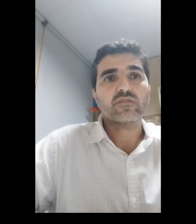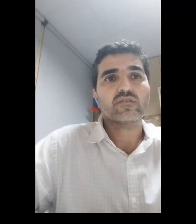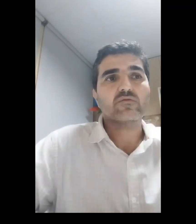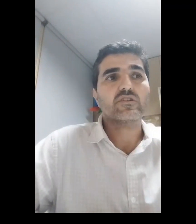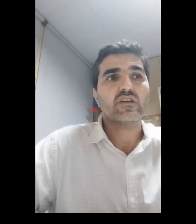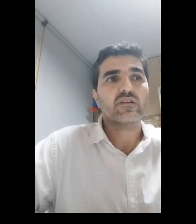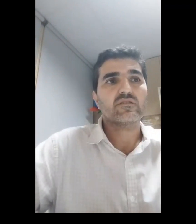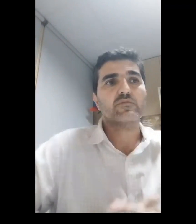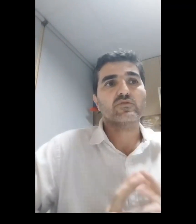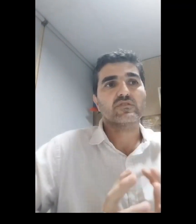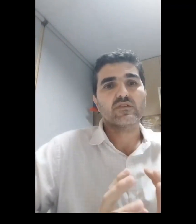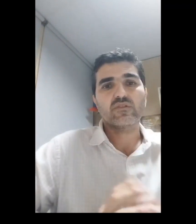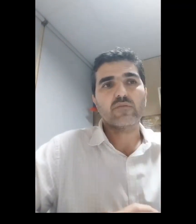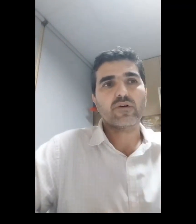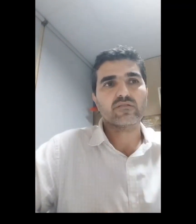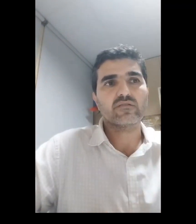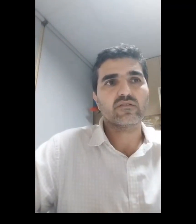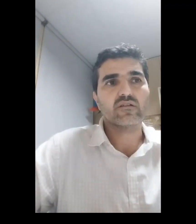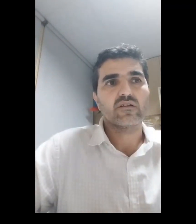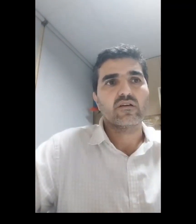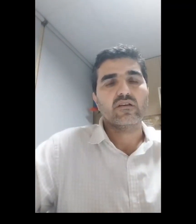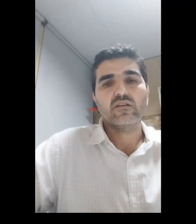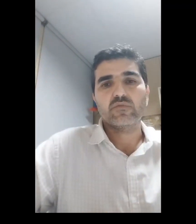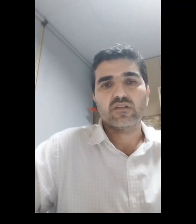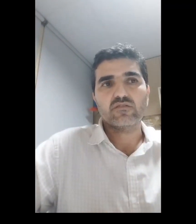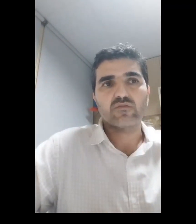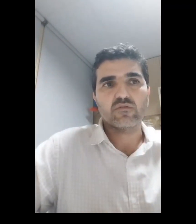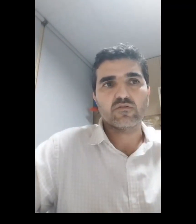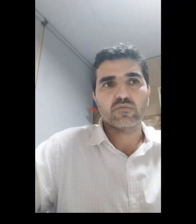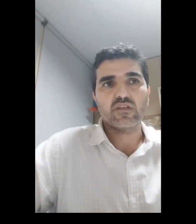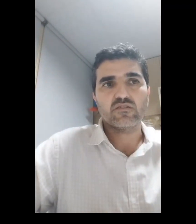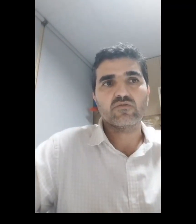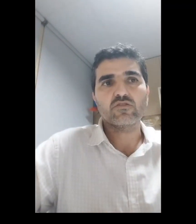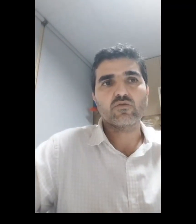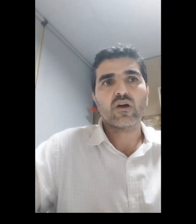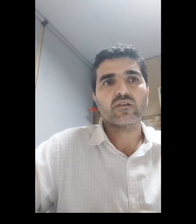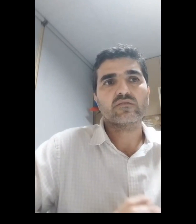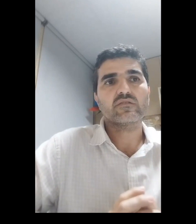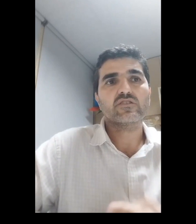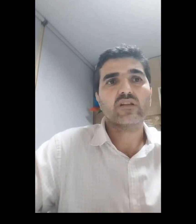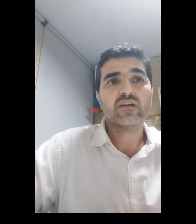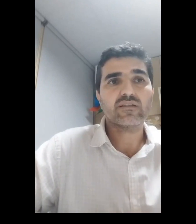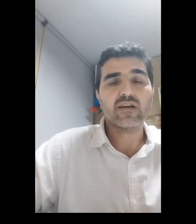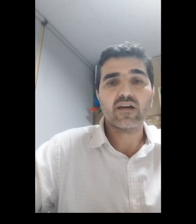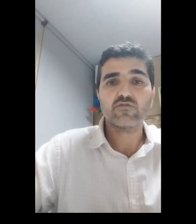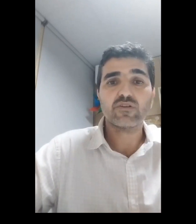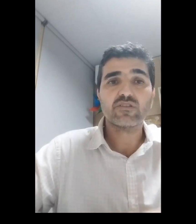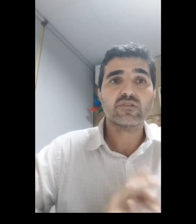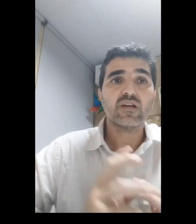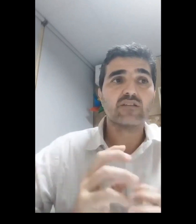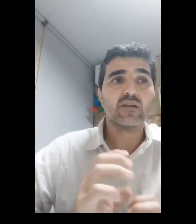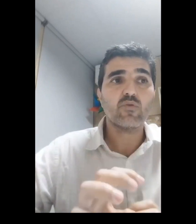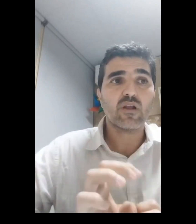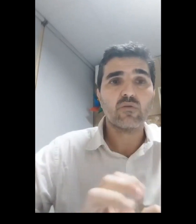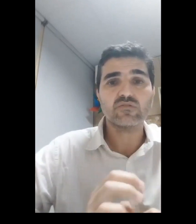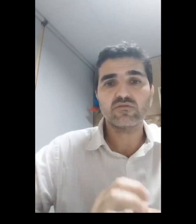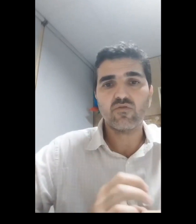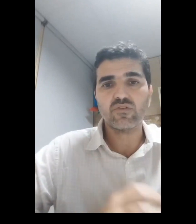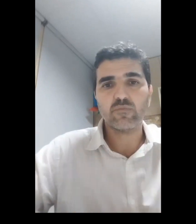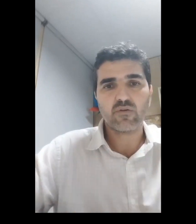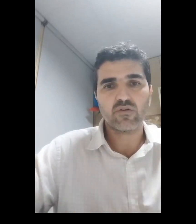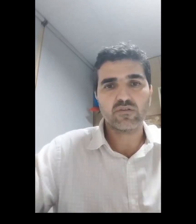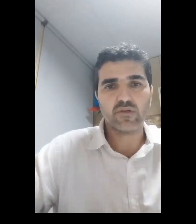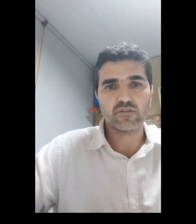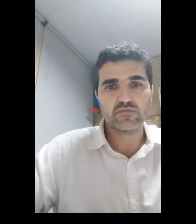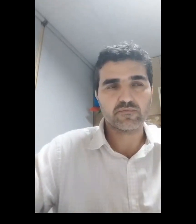surge a preocupação de que essa exposição em demasia em ambientes virtuais seja na realidade uma atividade laboral